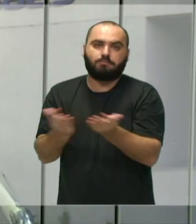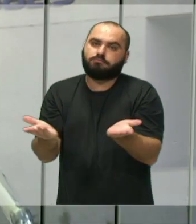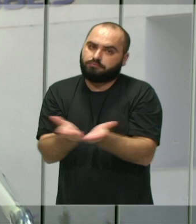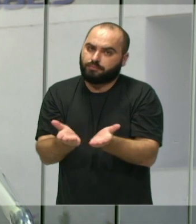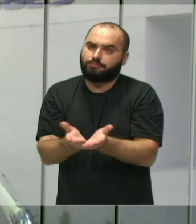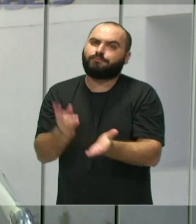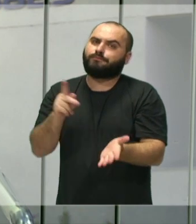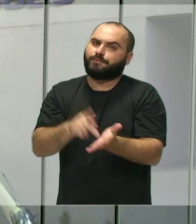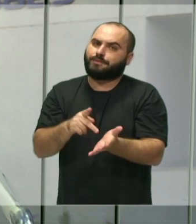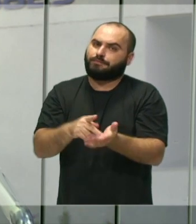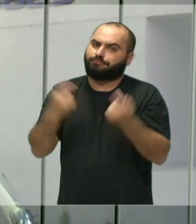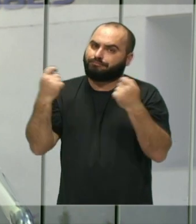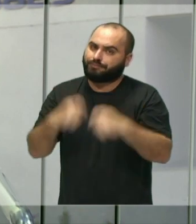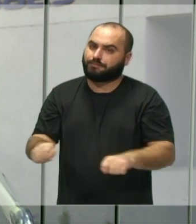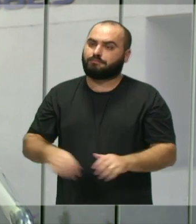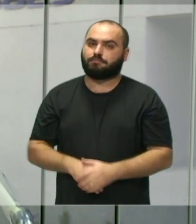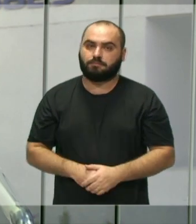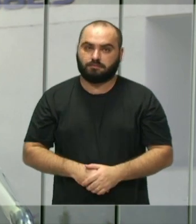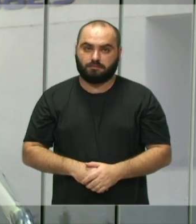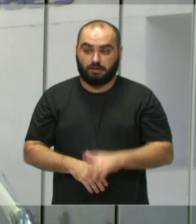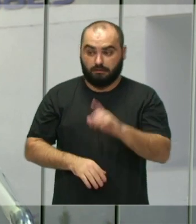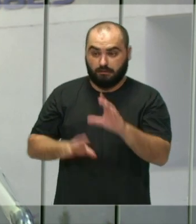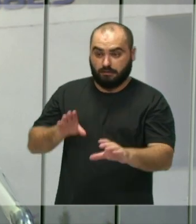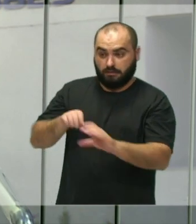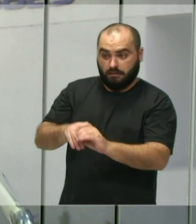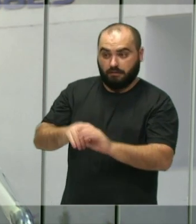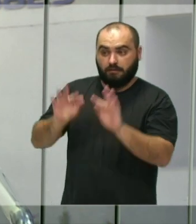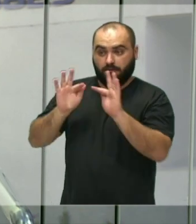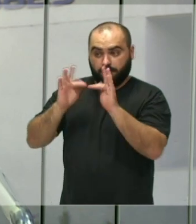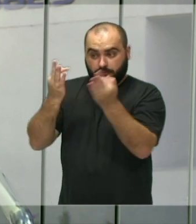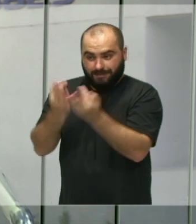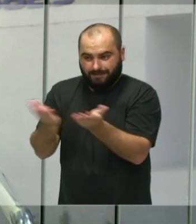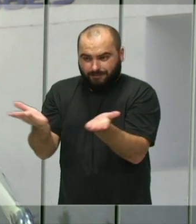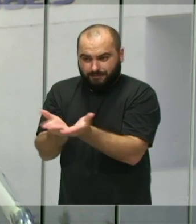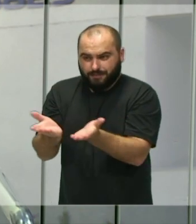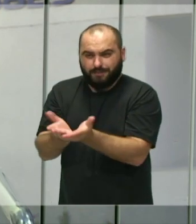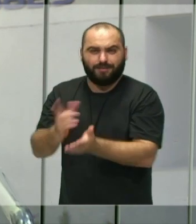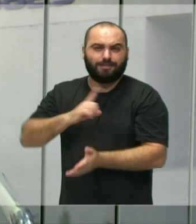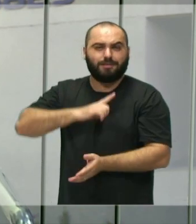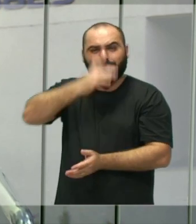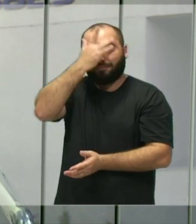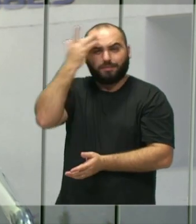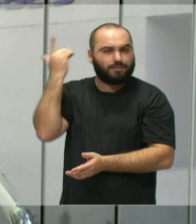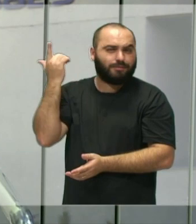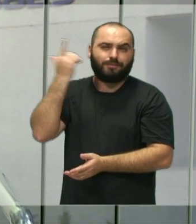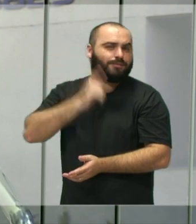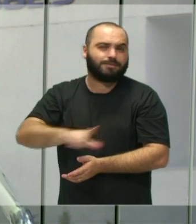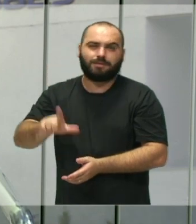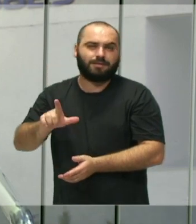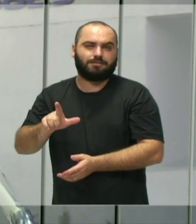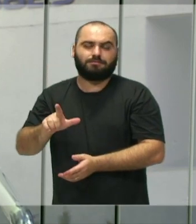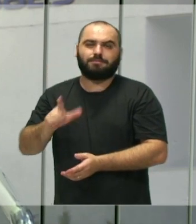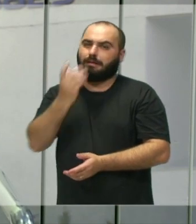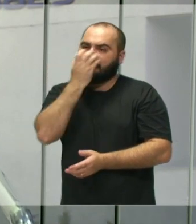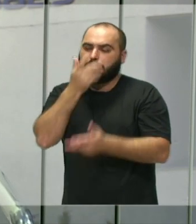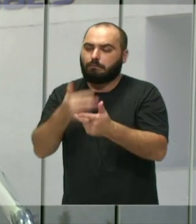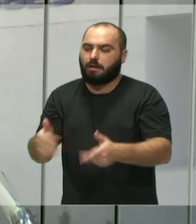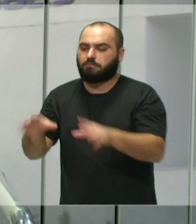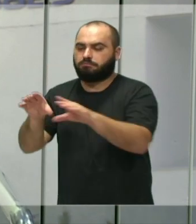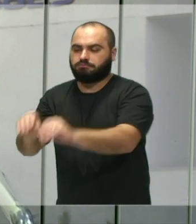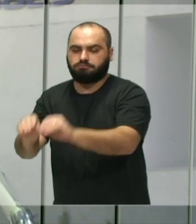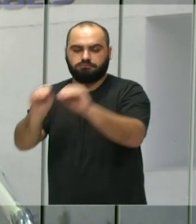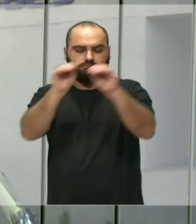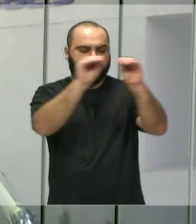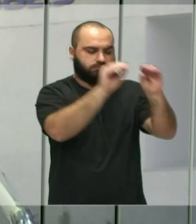E dentro dessas famílias carentes, existem muitas pessoas que não conseguem transportar esses animais, que não vão conseguir levar o